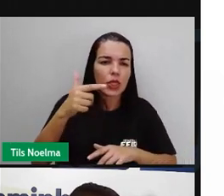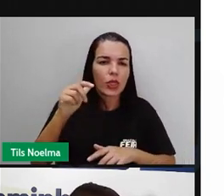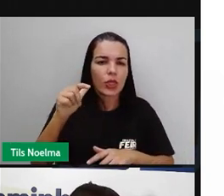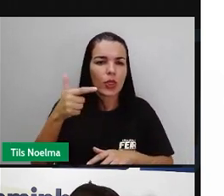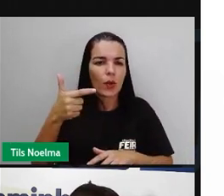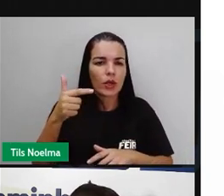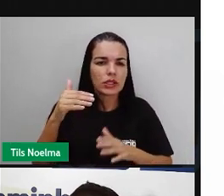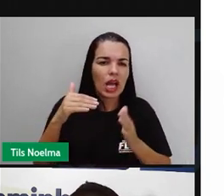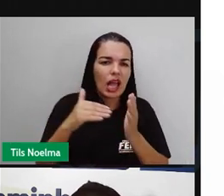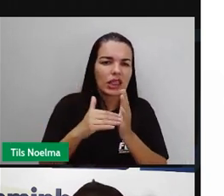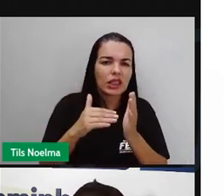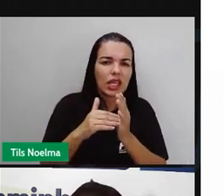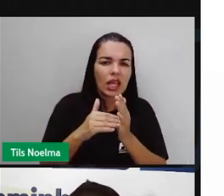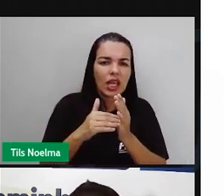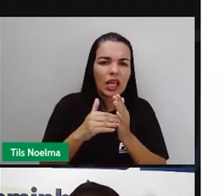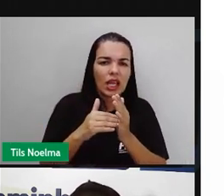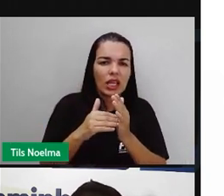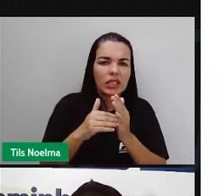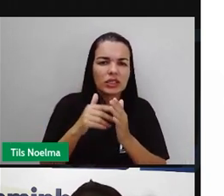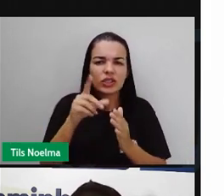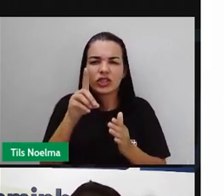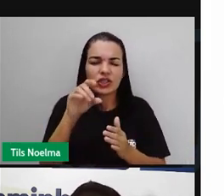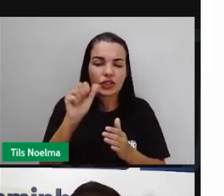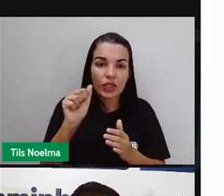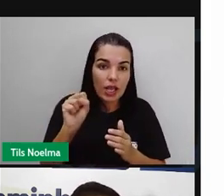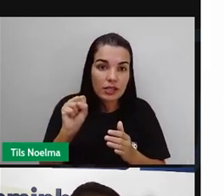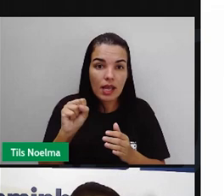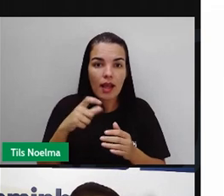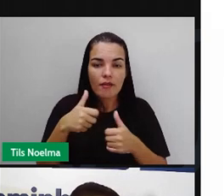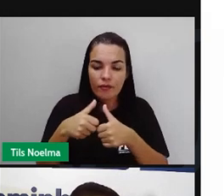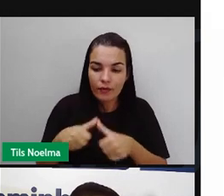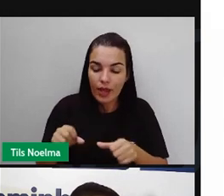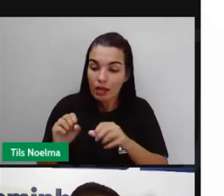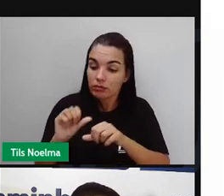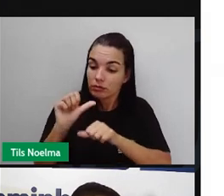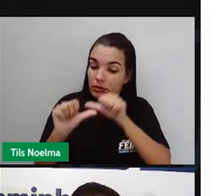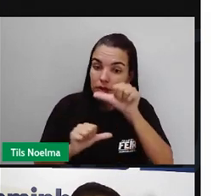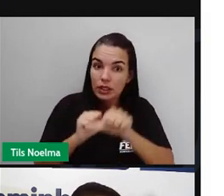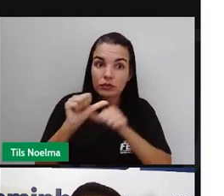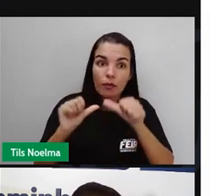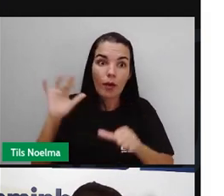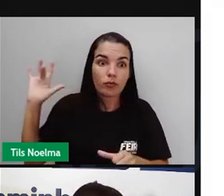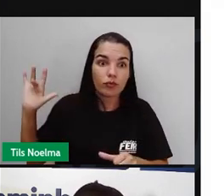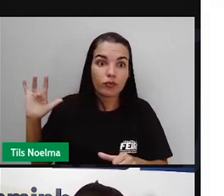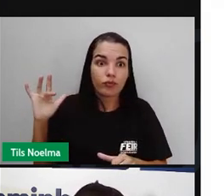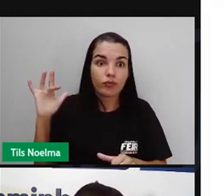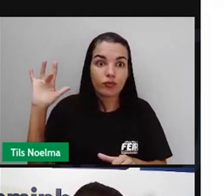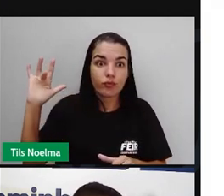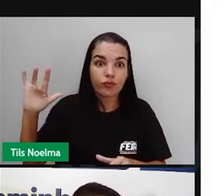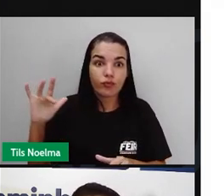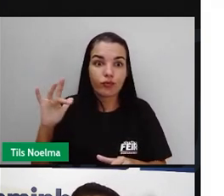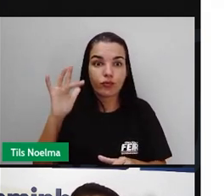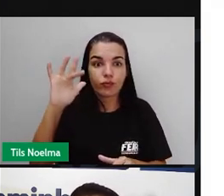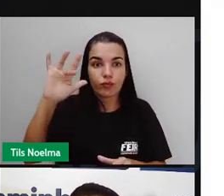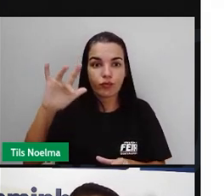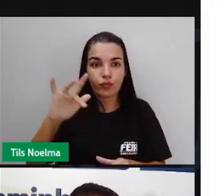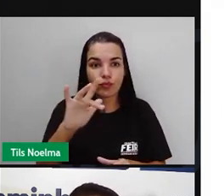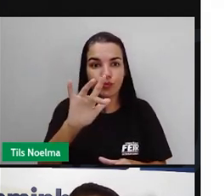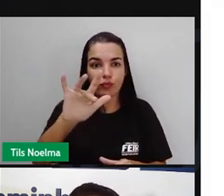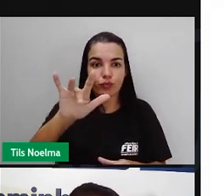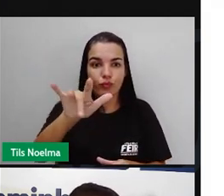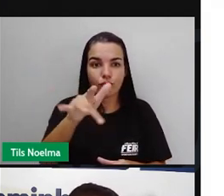2, cerca de 2 dias, né? Para se transformarem aí em mosquitos adultos com